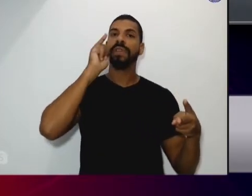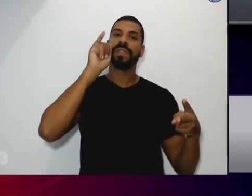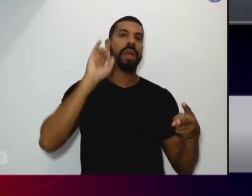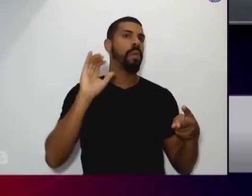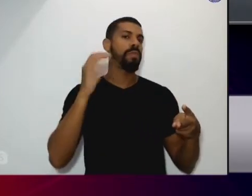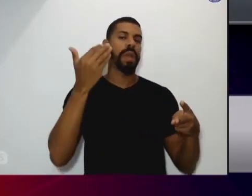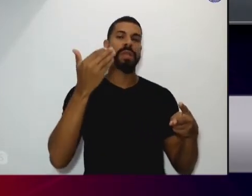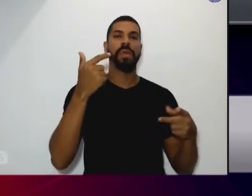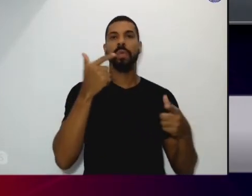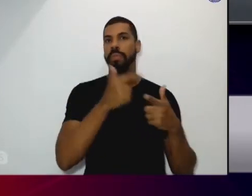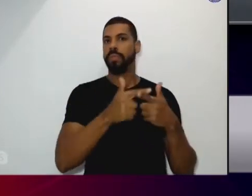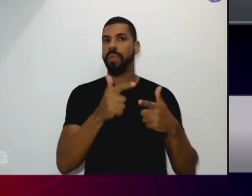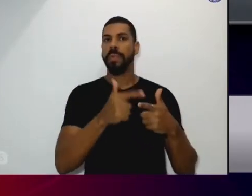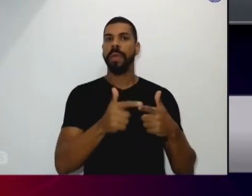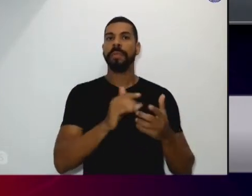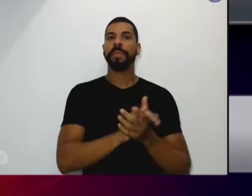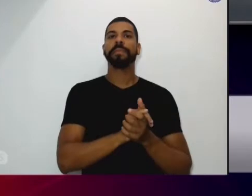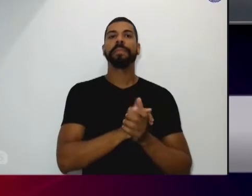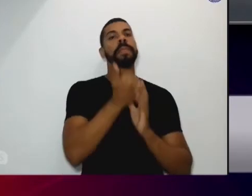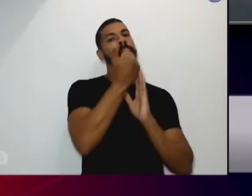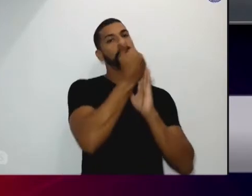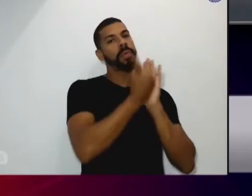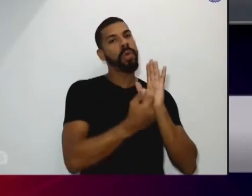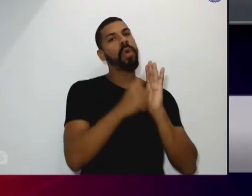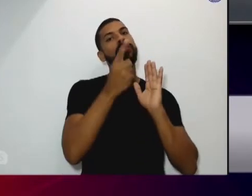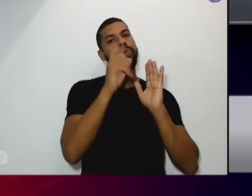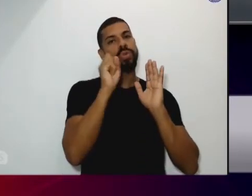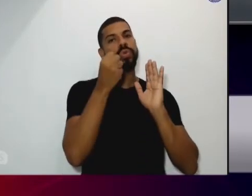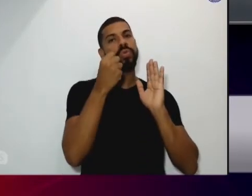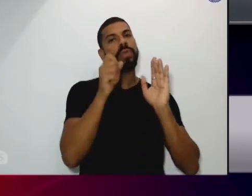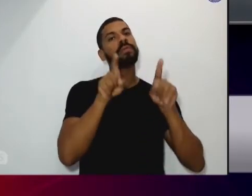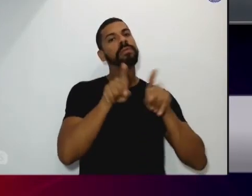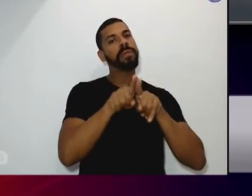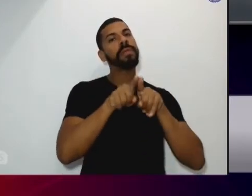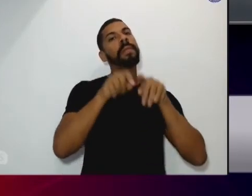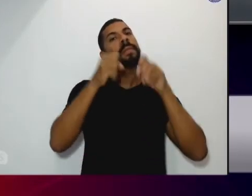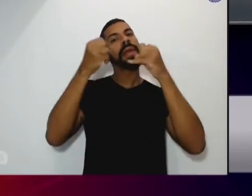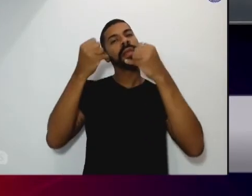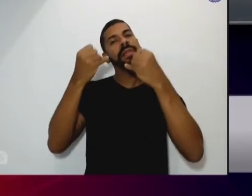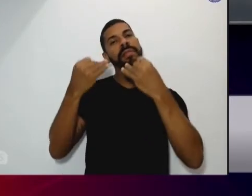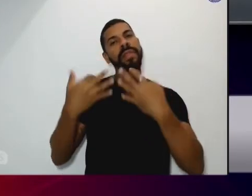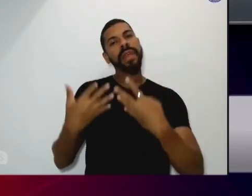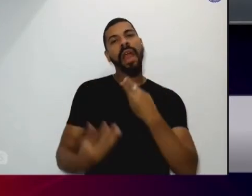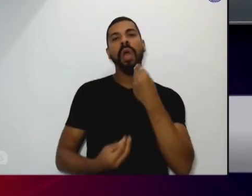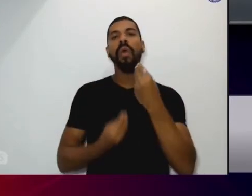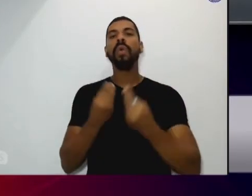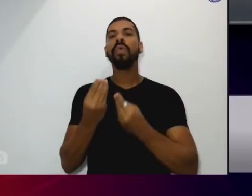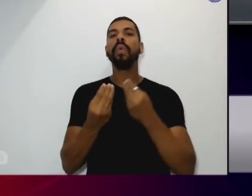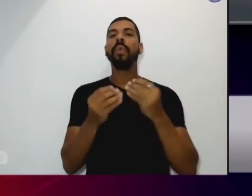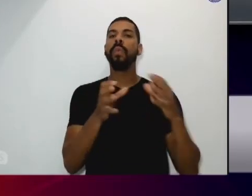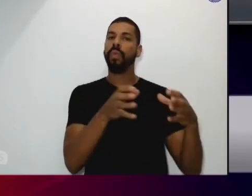e se for menor também para a gente entrar em contato para poder explicar o funcionamento da rede